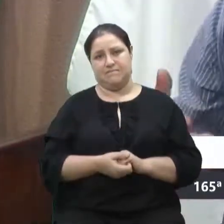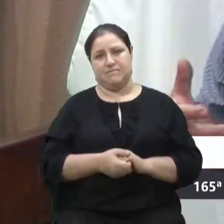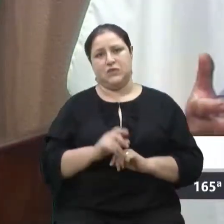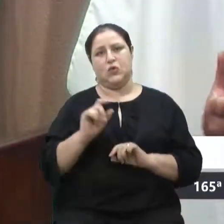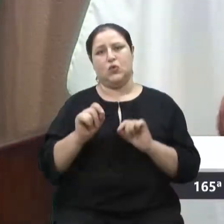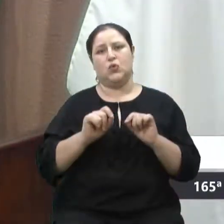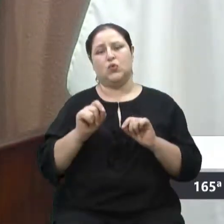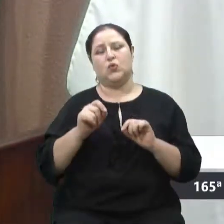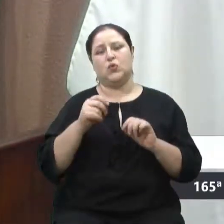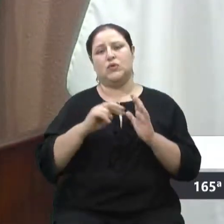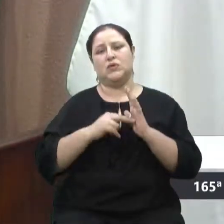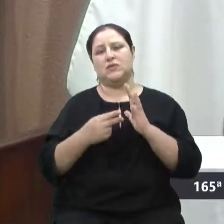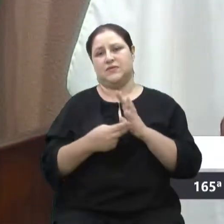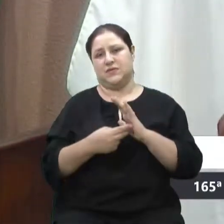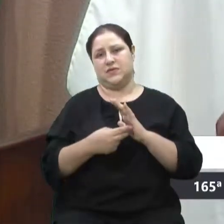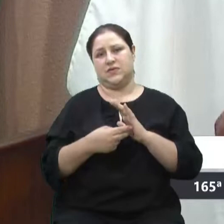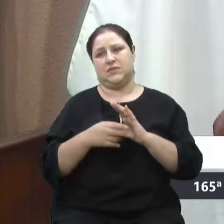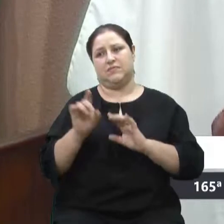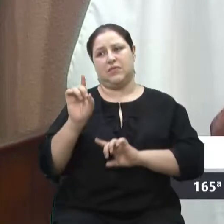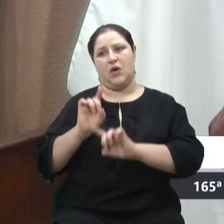Alguém tem que nos dar resposta